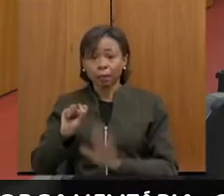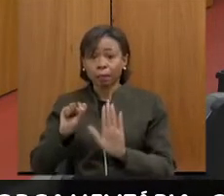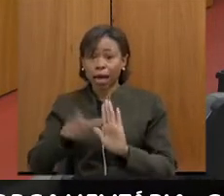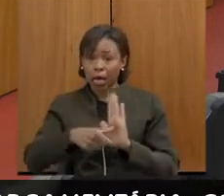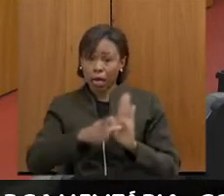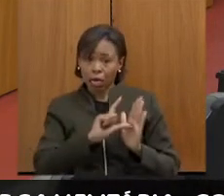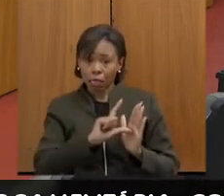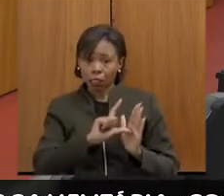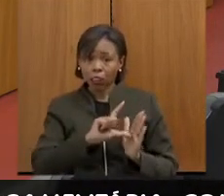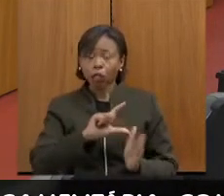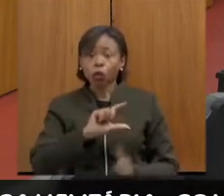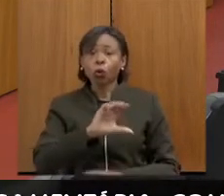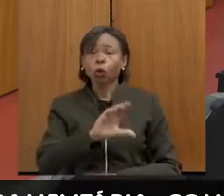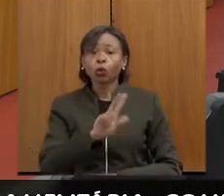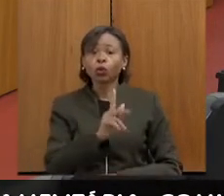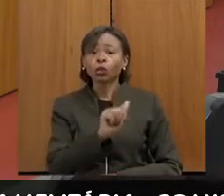também.